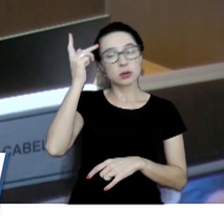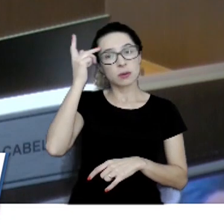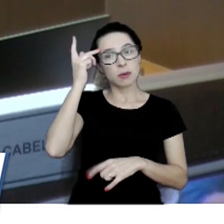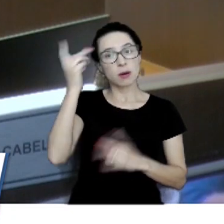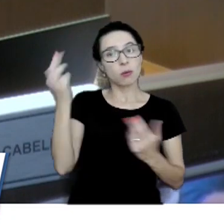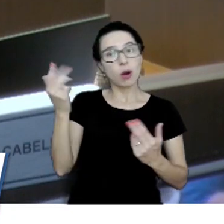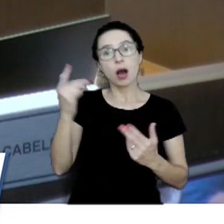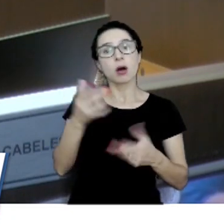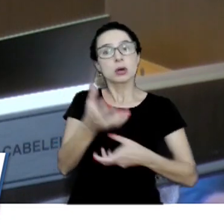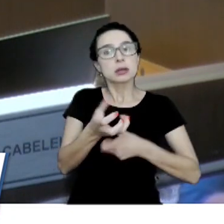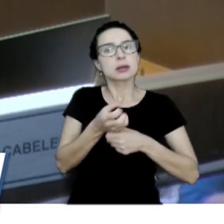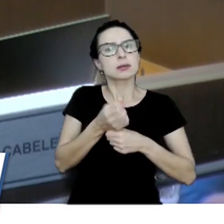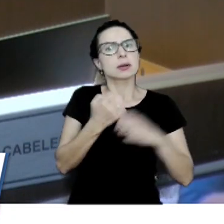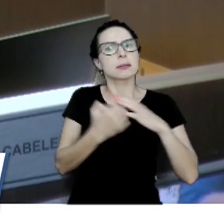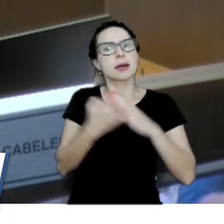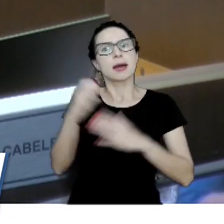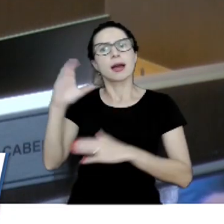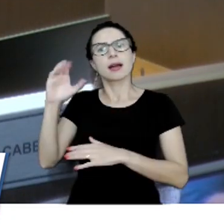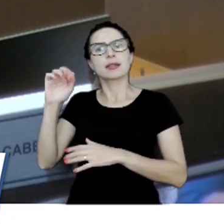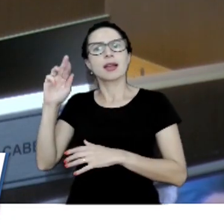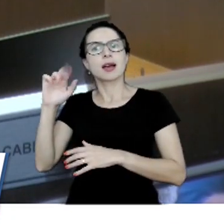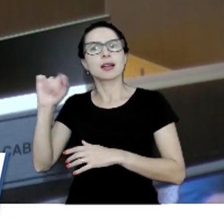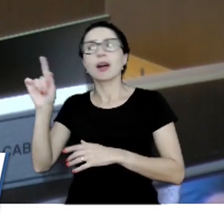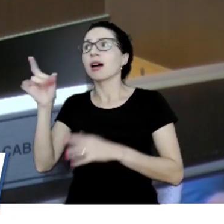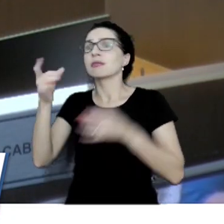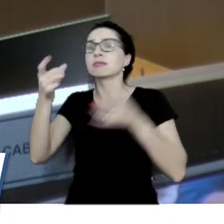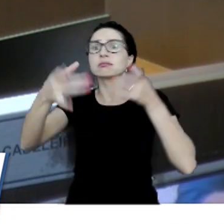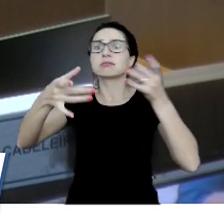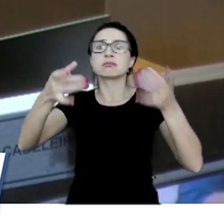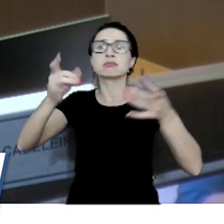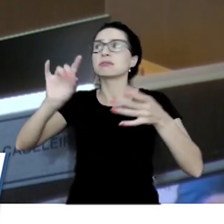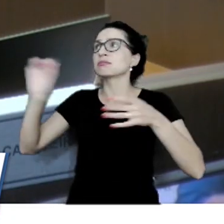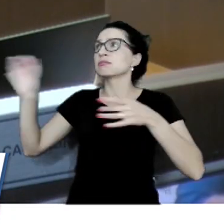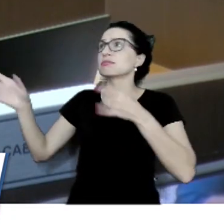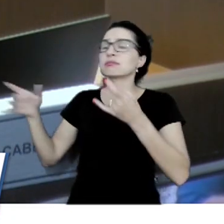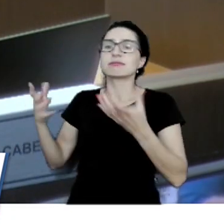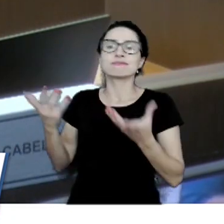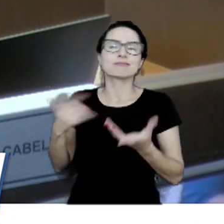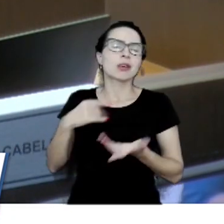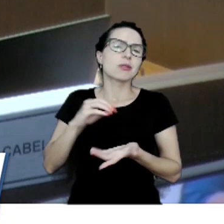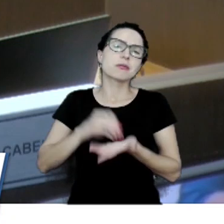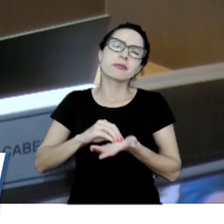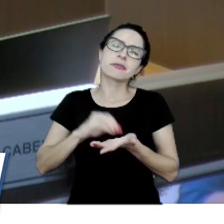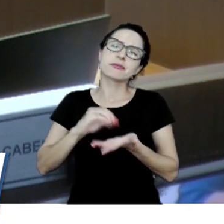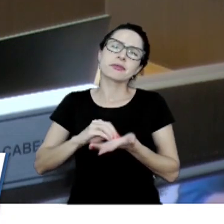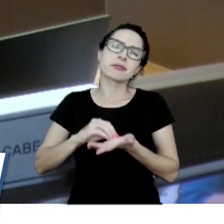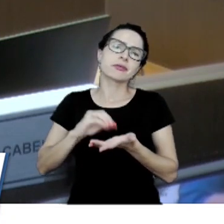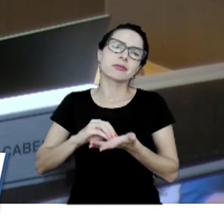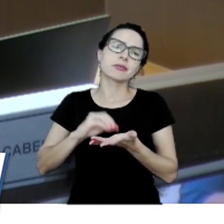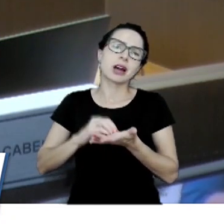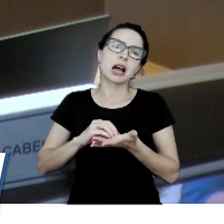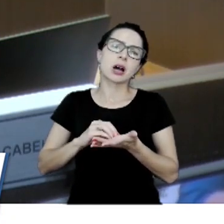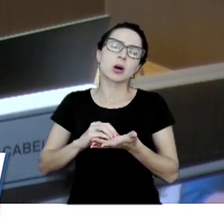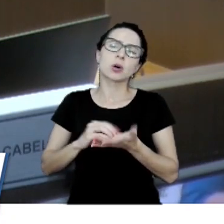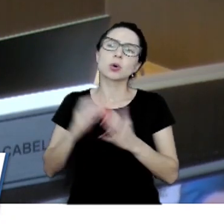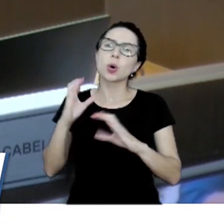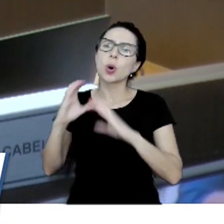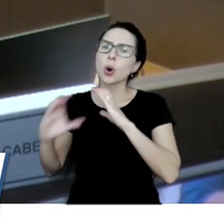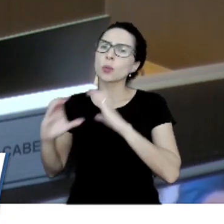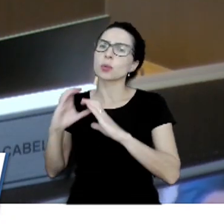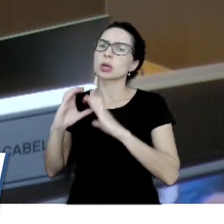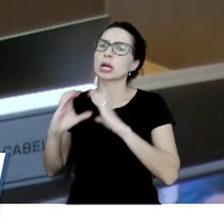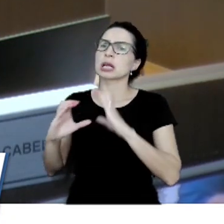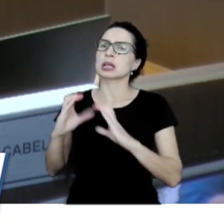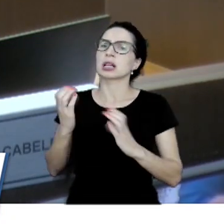lá no Ceará, várias empresas estão indo embora. Então, eu acho que é uma falta de comunicação, de